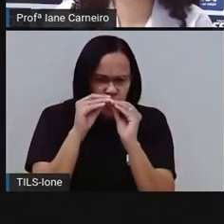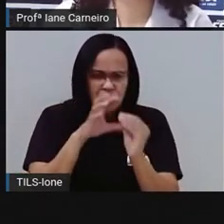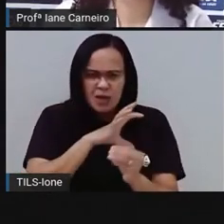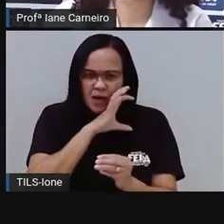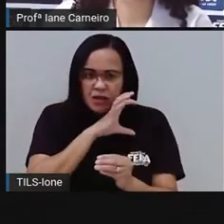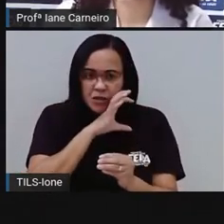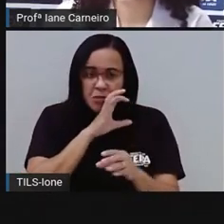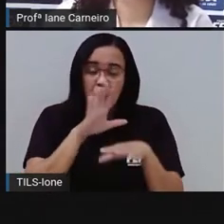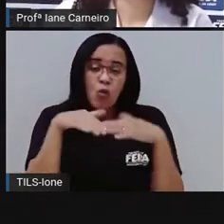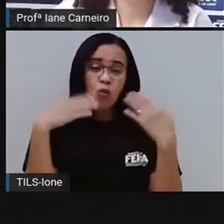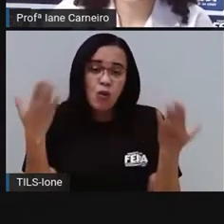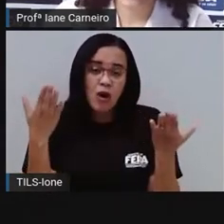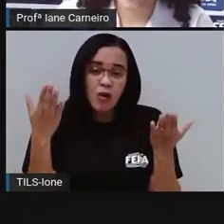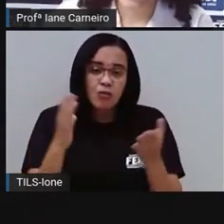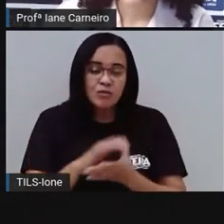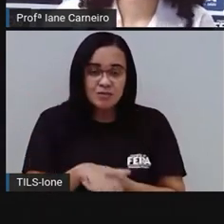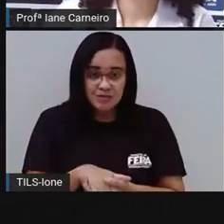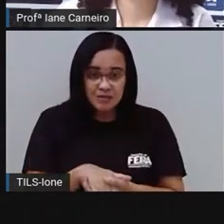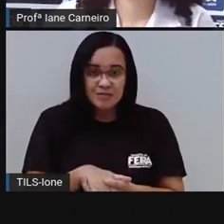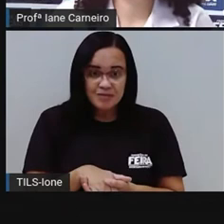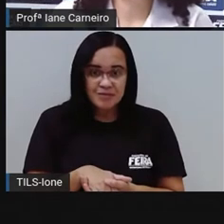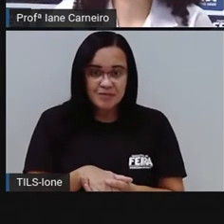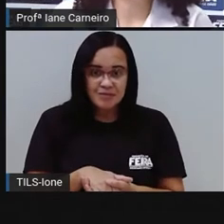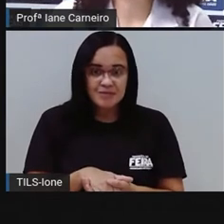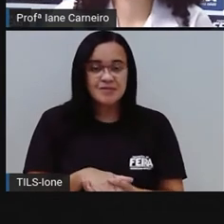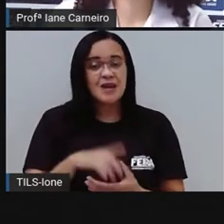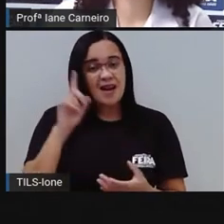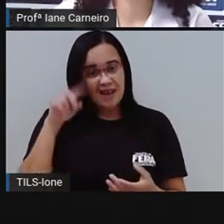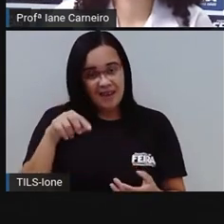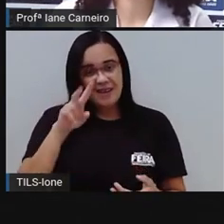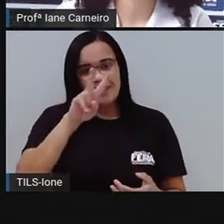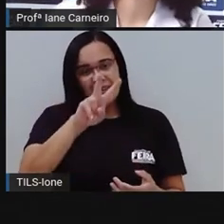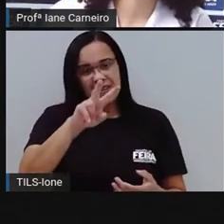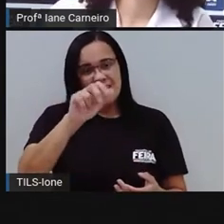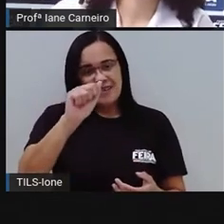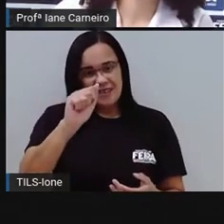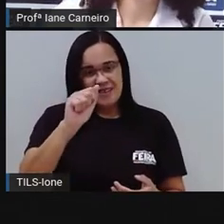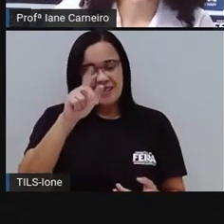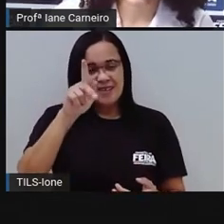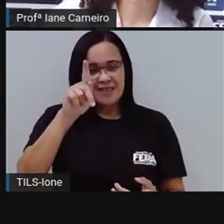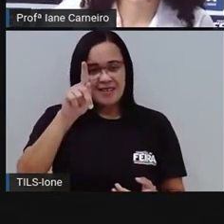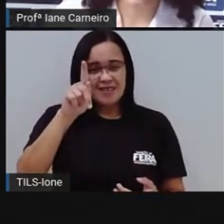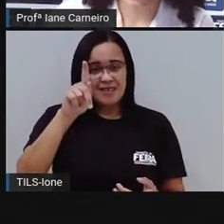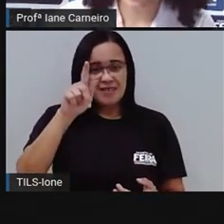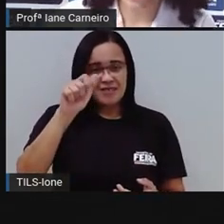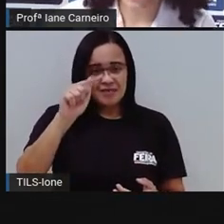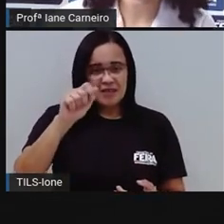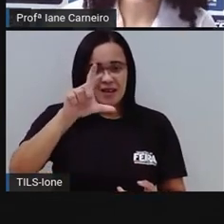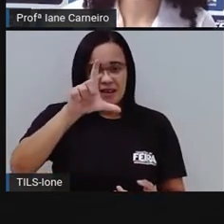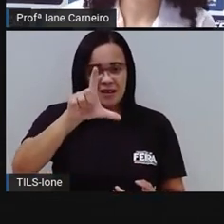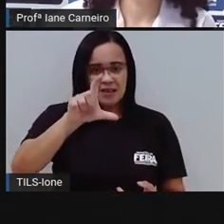Que tem luz própria? É o vagalume. Escreve aí, vagalume.